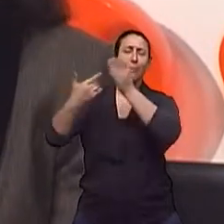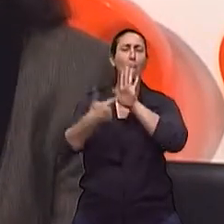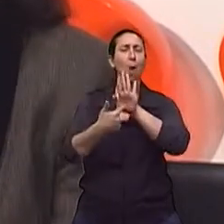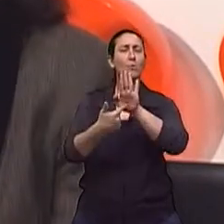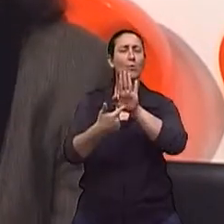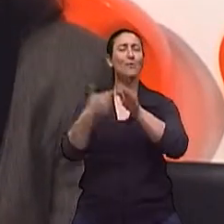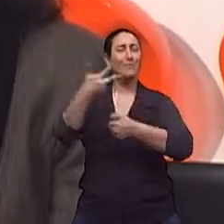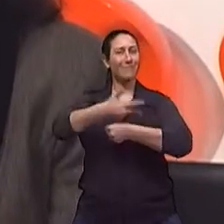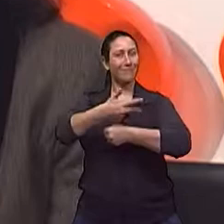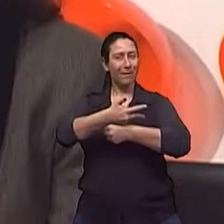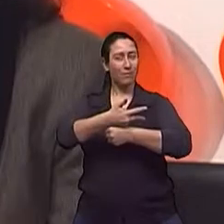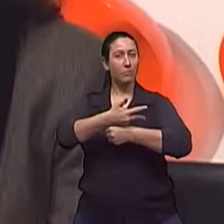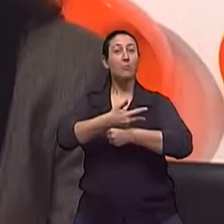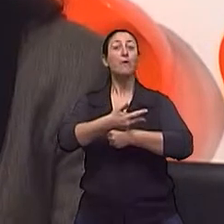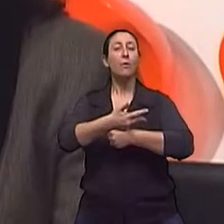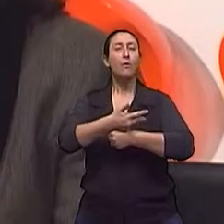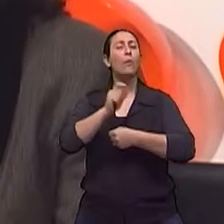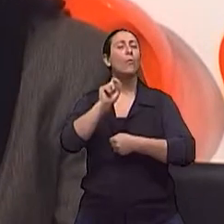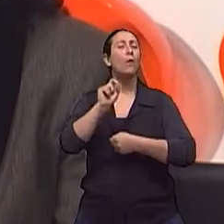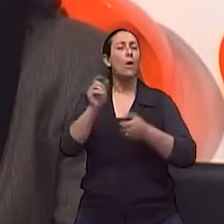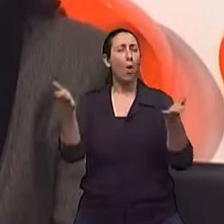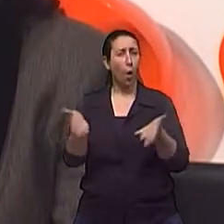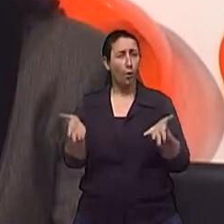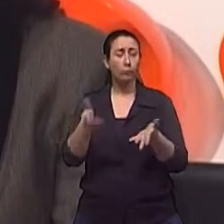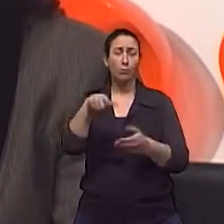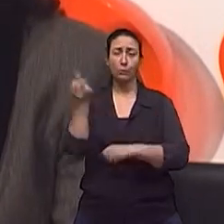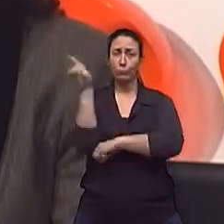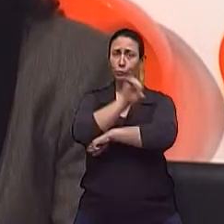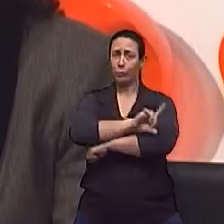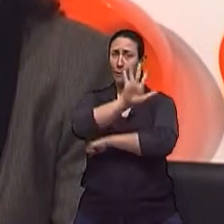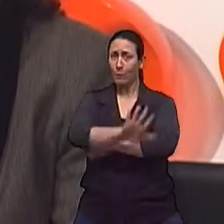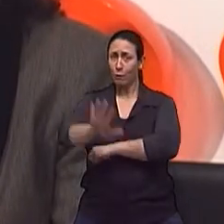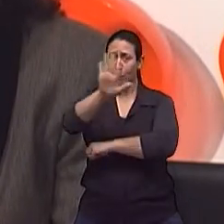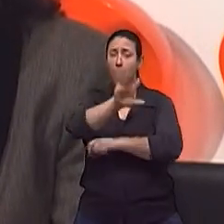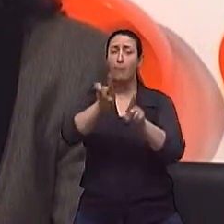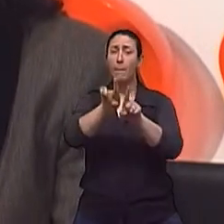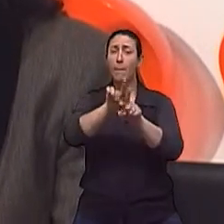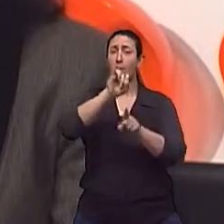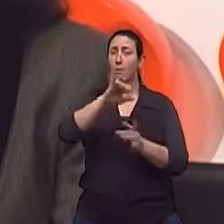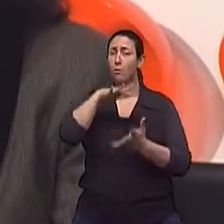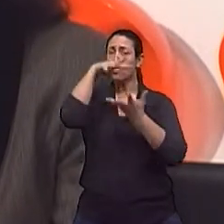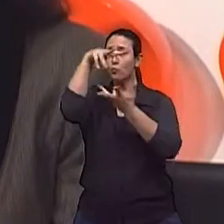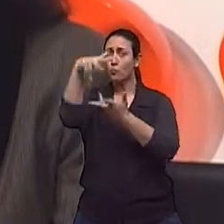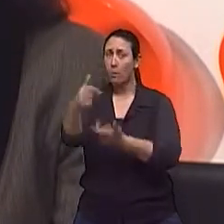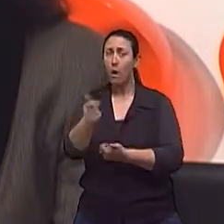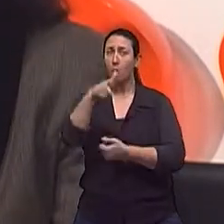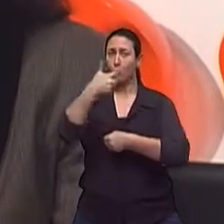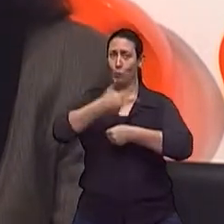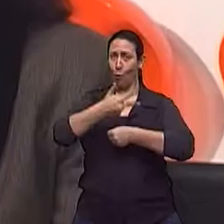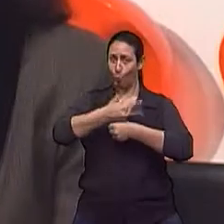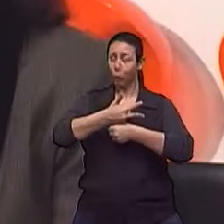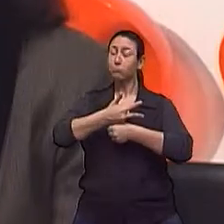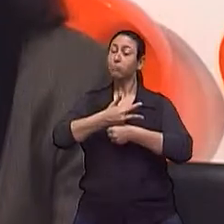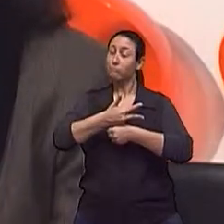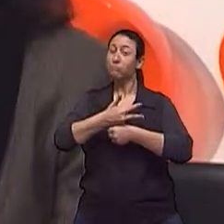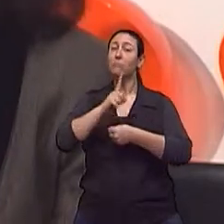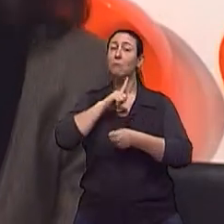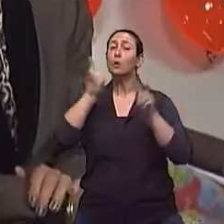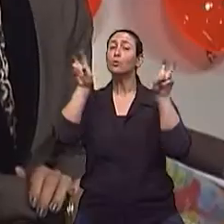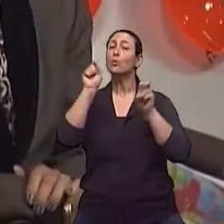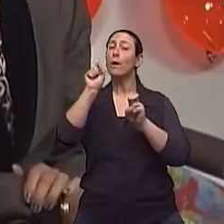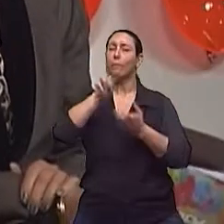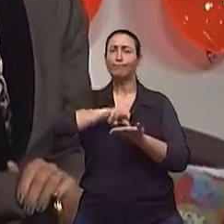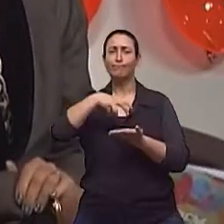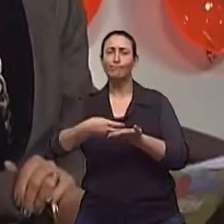voltados à terceira idade. No Dia Internacional e Nacional do Idoso, o nosso tema é quedas.